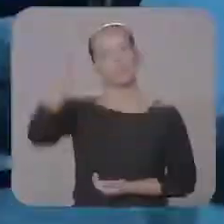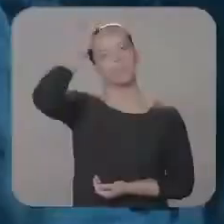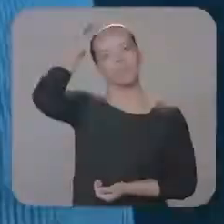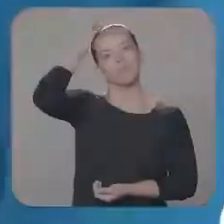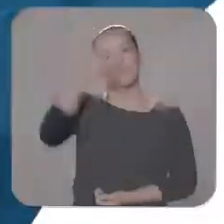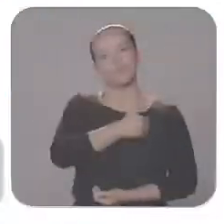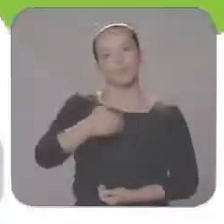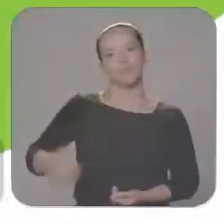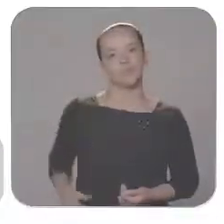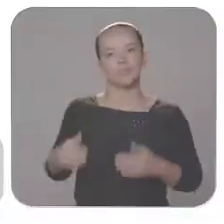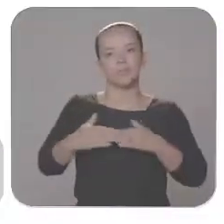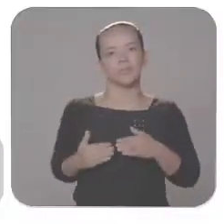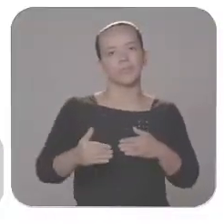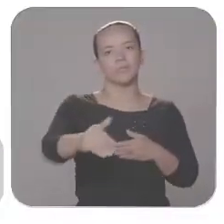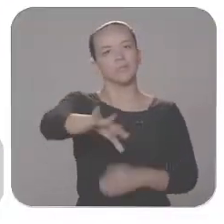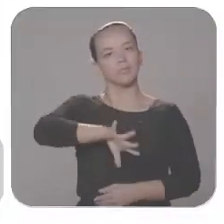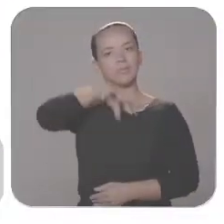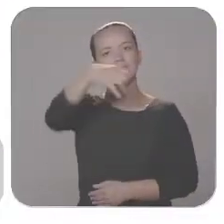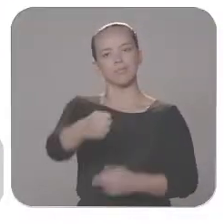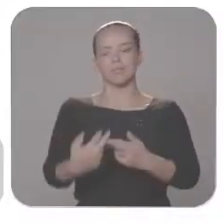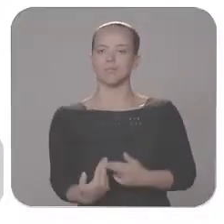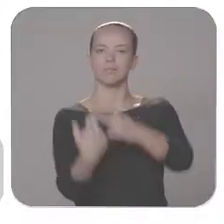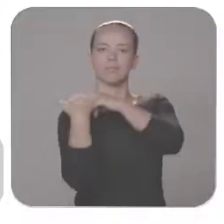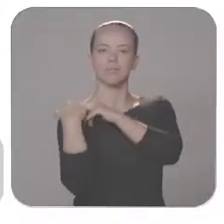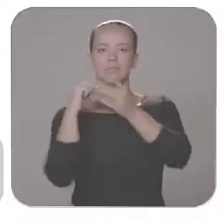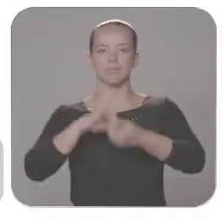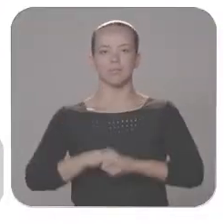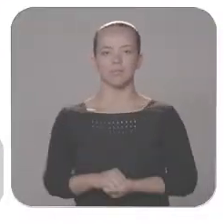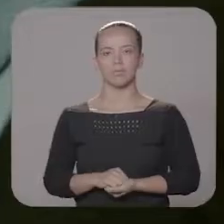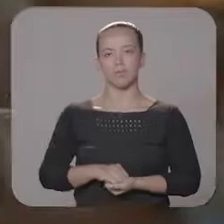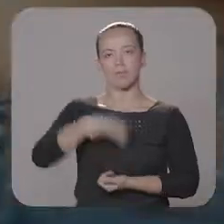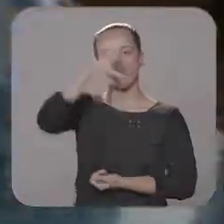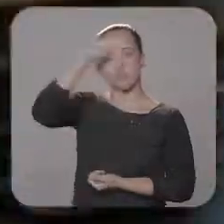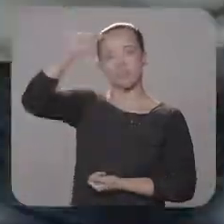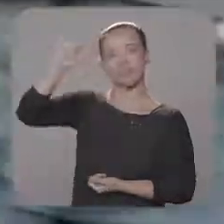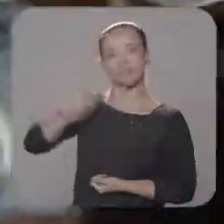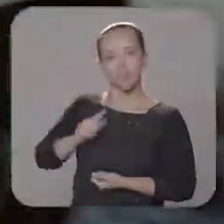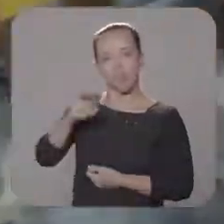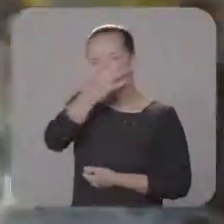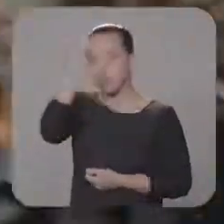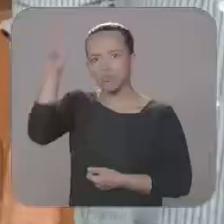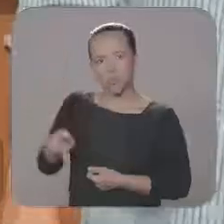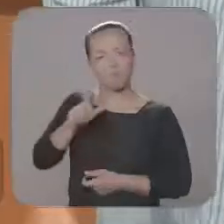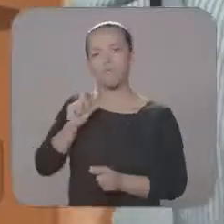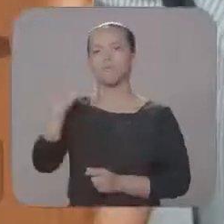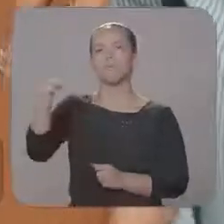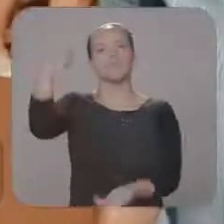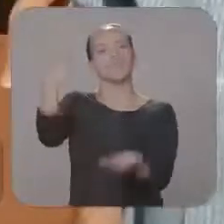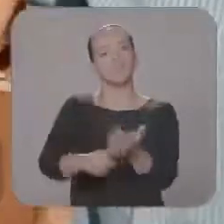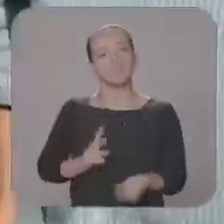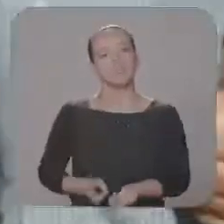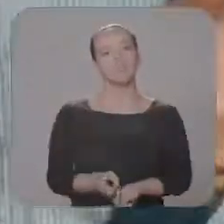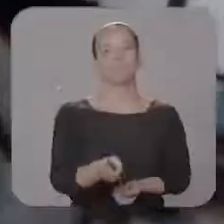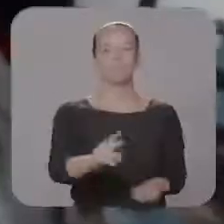Reinaldo Governador, pra frente com coragem e responsabilidade. Os sul-matogrossenses não fugiram do compromisso de